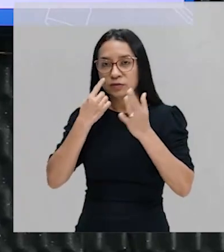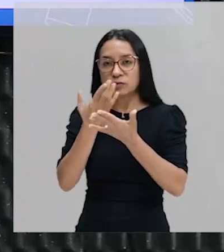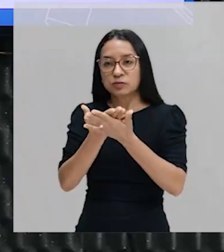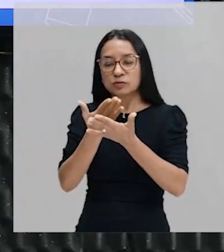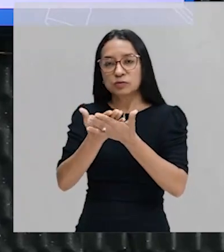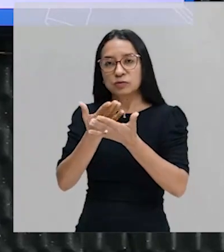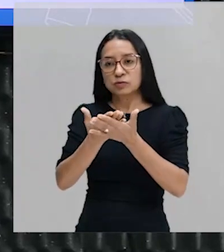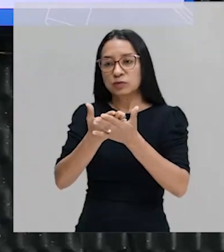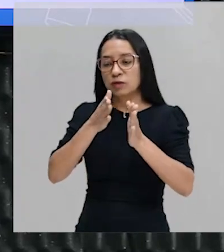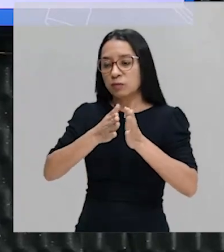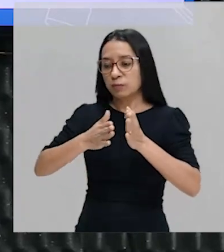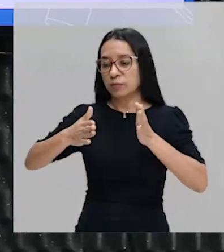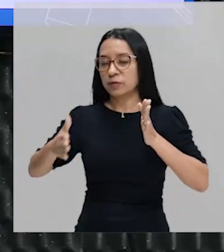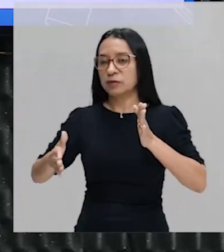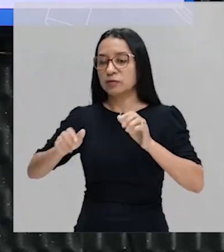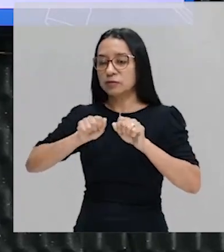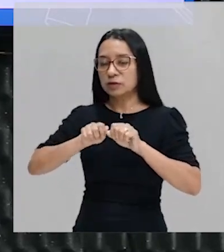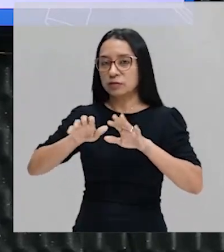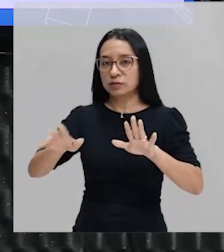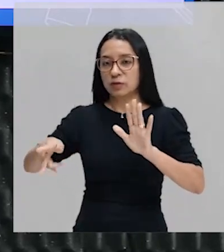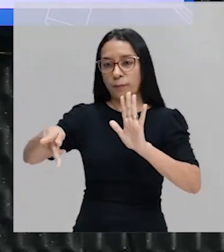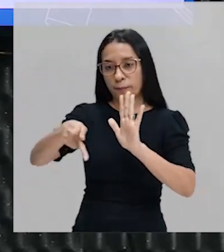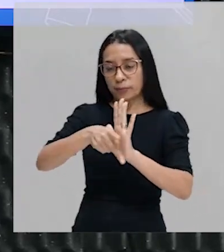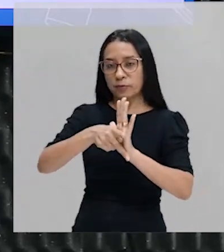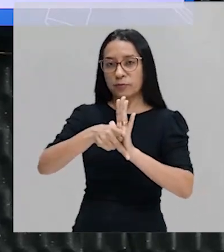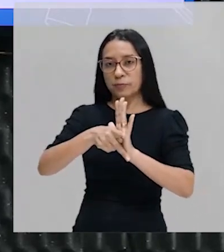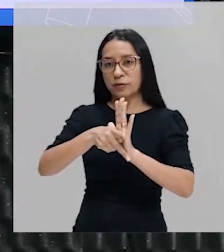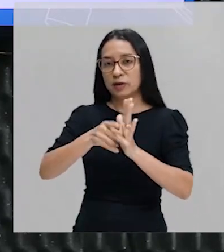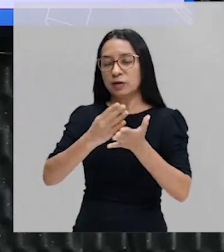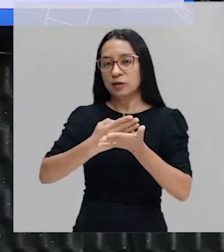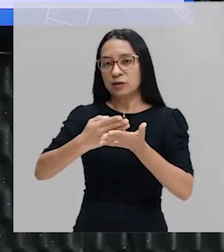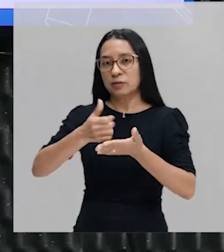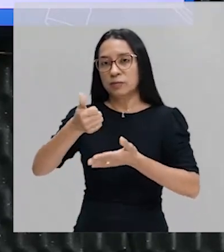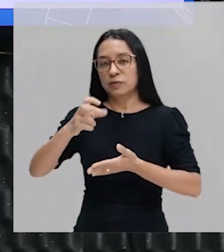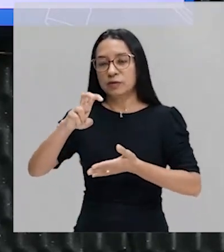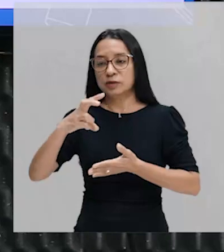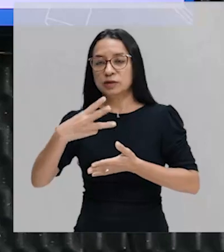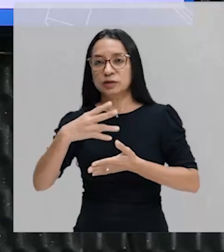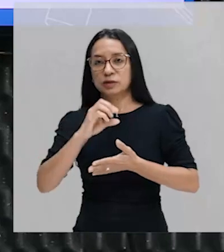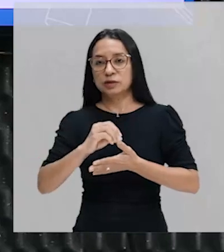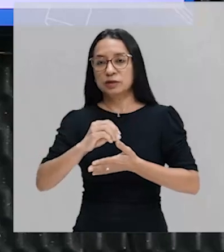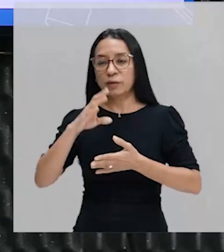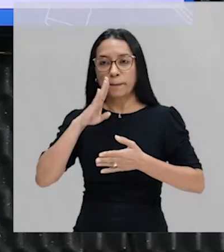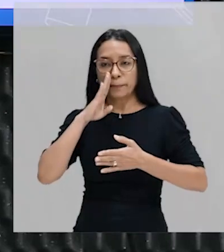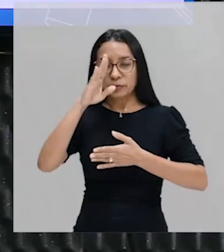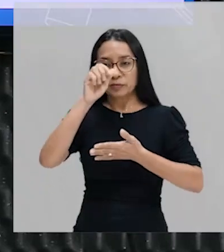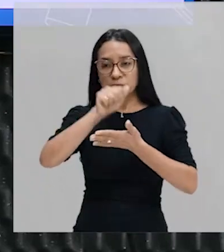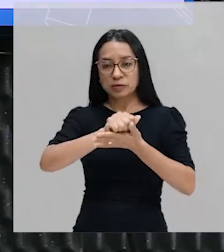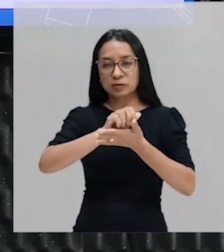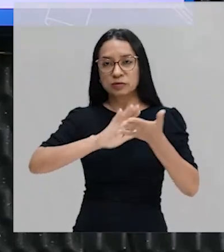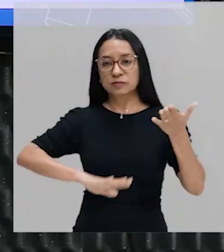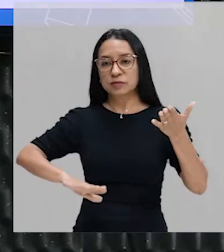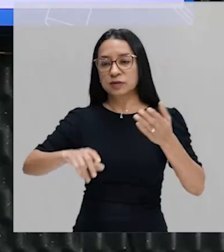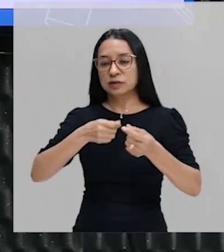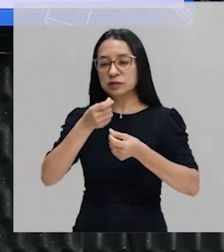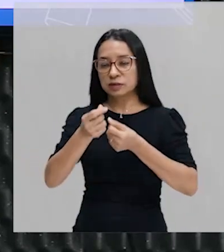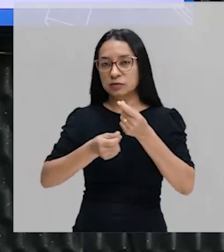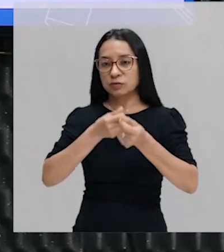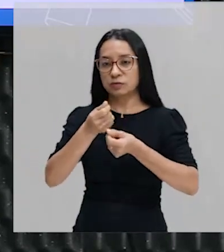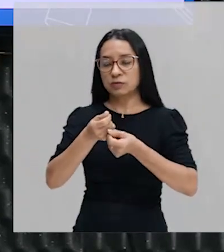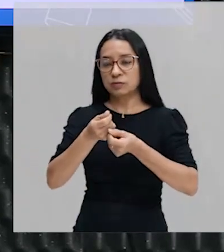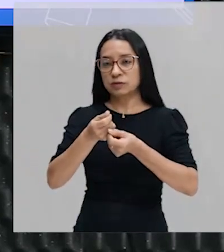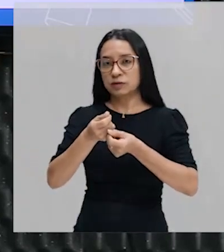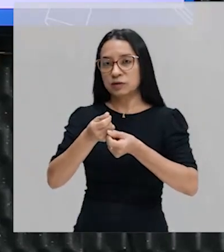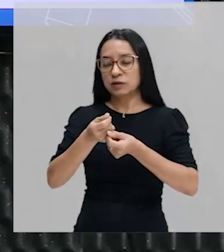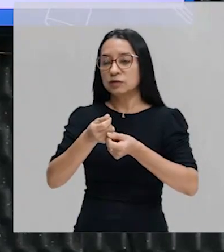propriamente dita, a partir de 1530, as duas principais atividades econômicas de acumulação de